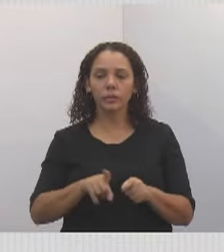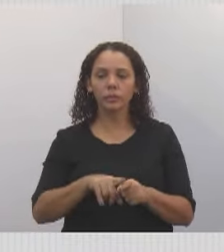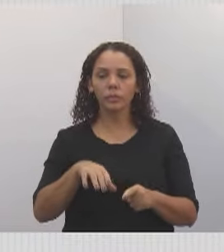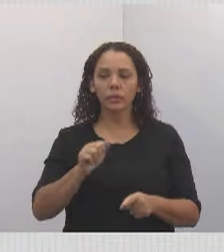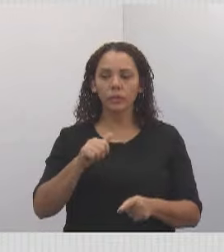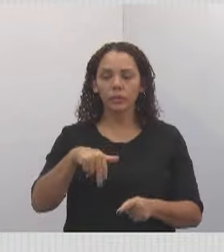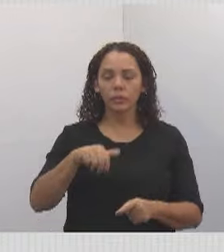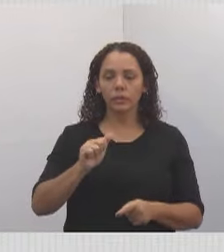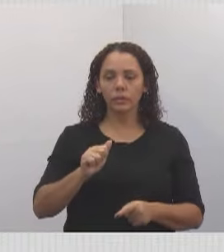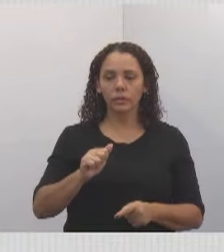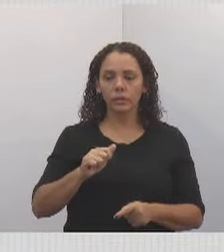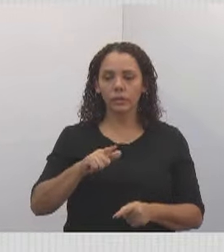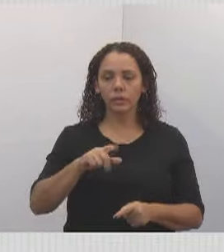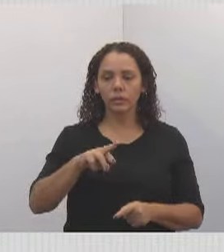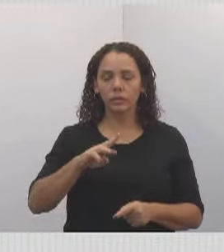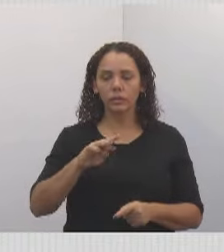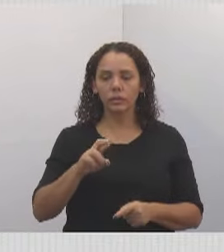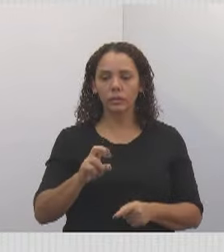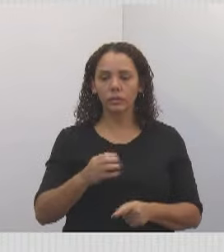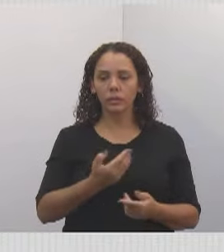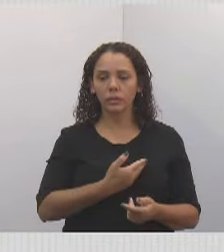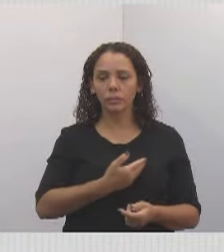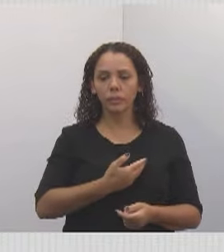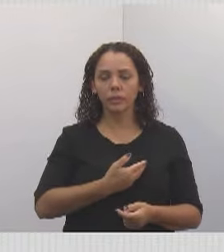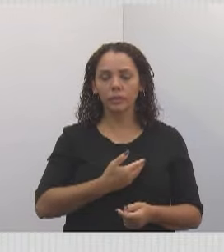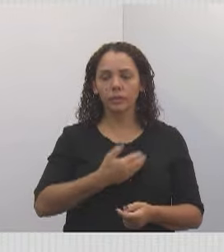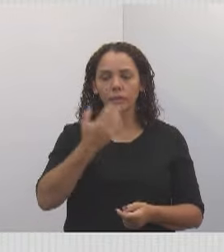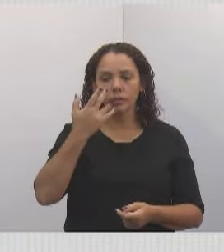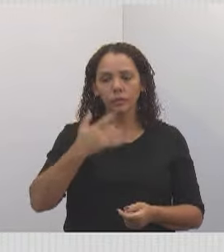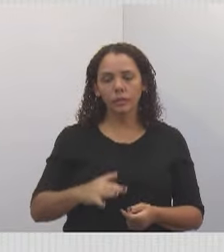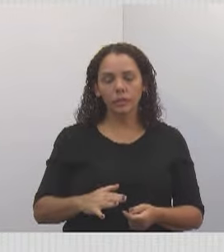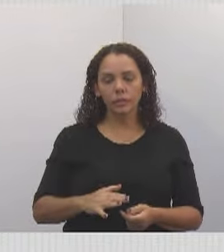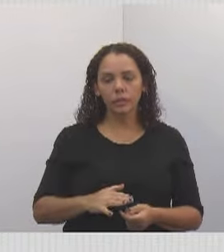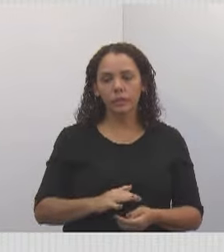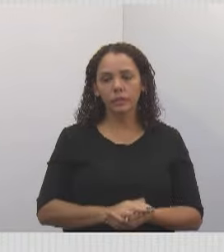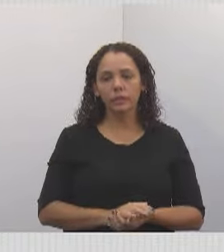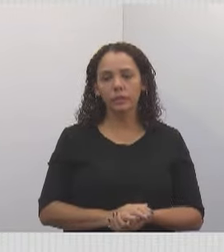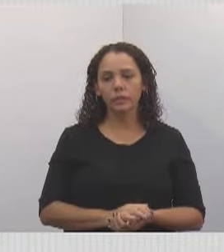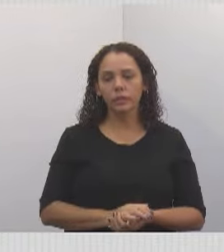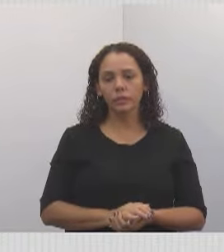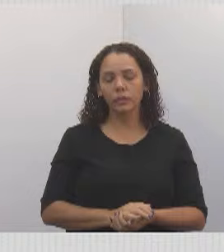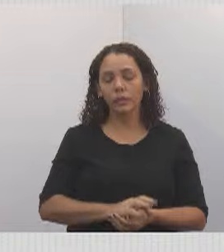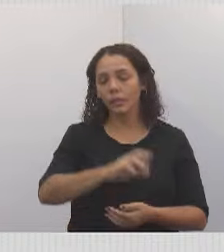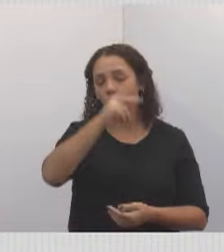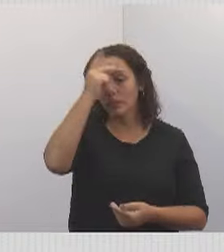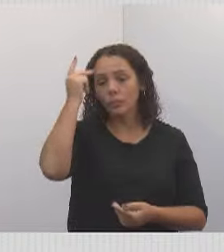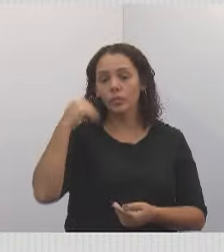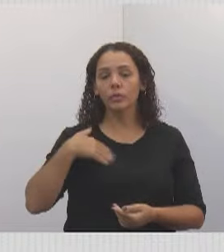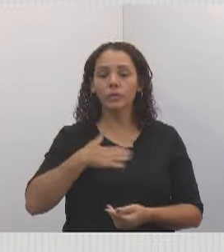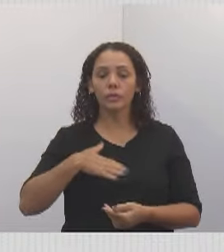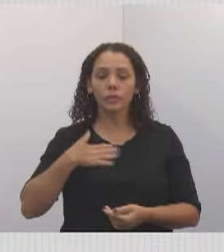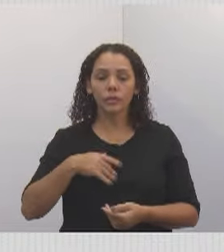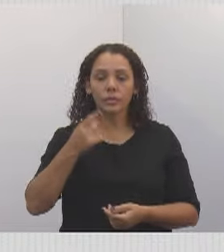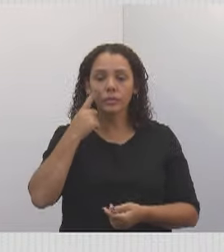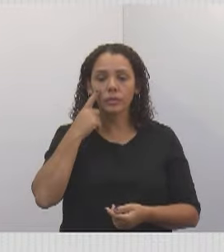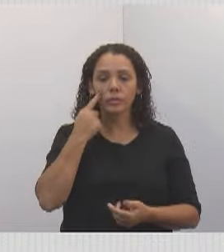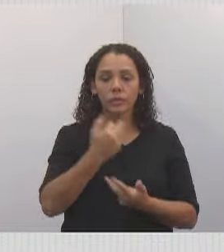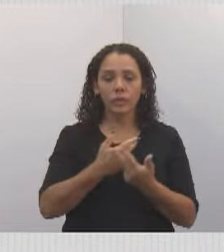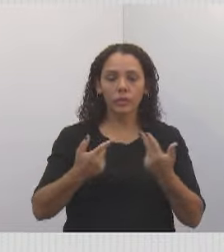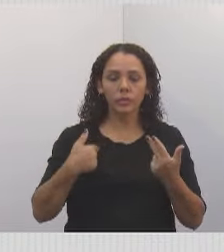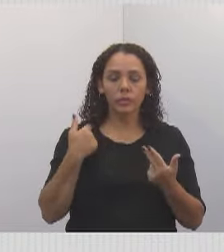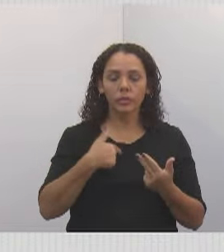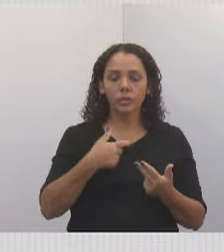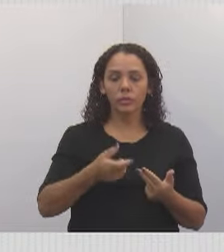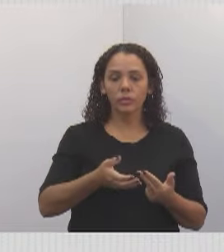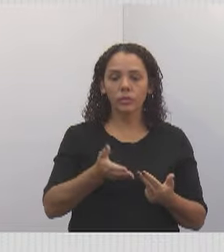que é uma amiga de adolescência. E para aqueles que gostam de ficar no plantão analisando o que a gente está bebendo, o que a gente está comendo,